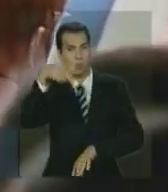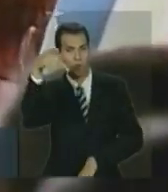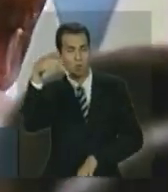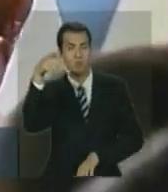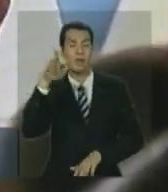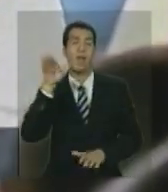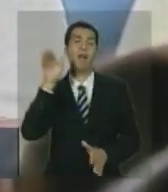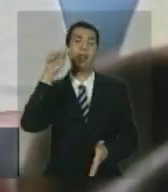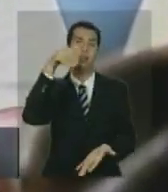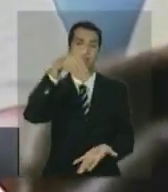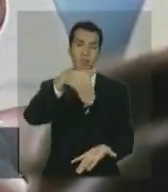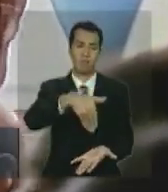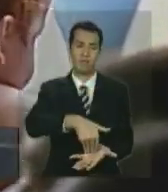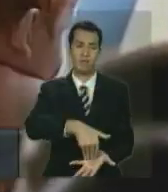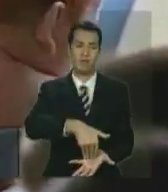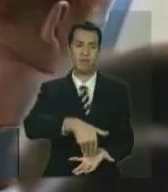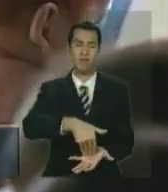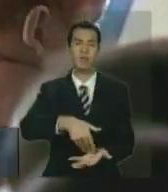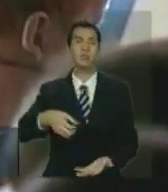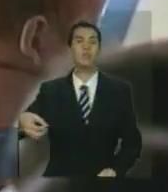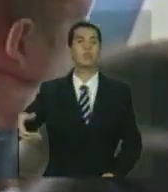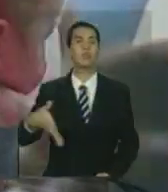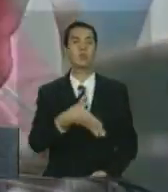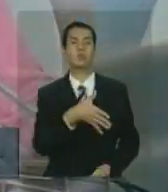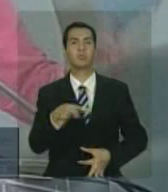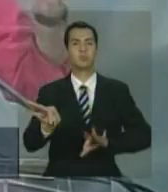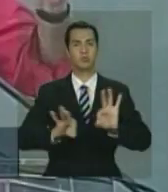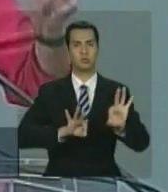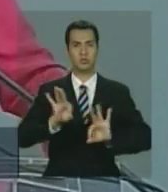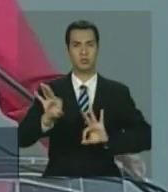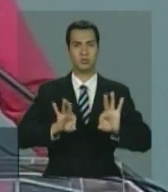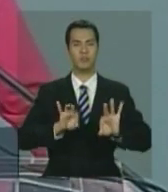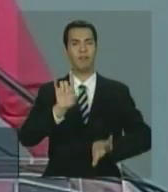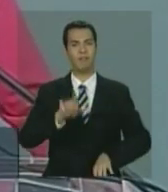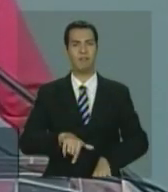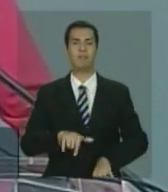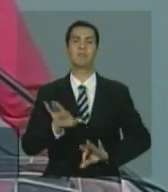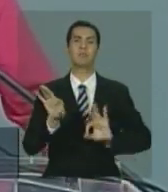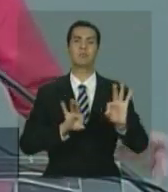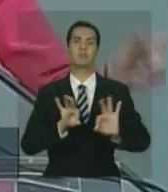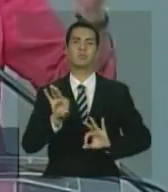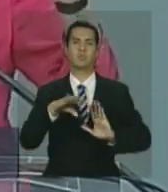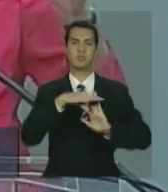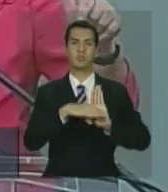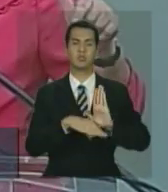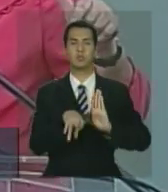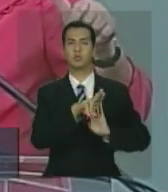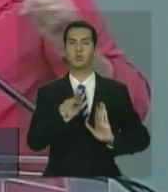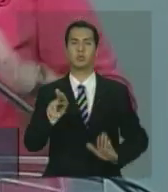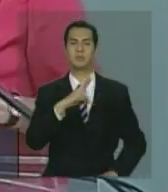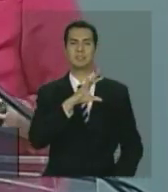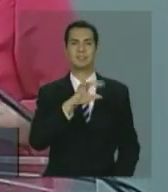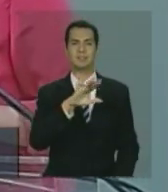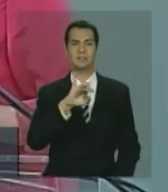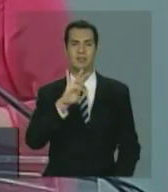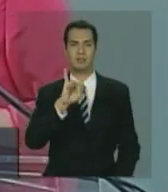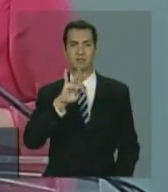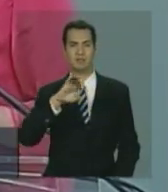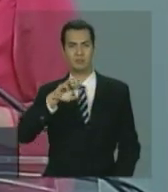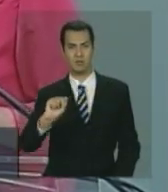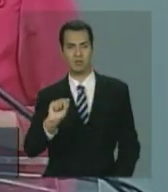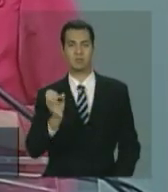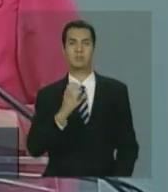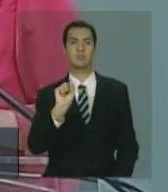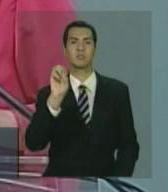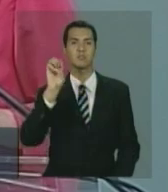chegando até a esse novo projeto nosso, que é o Ciência Sem Fronteiras, que quer permitir